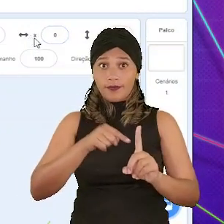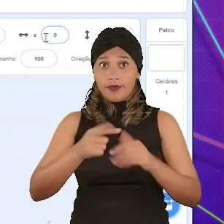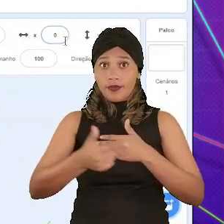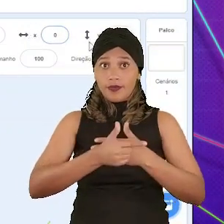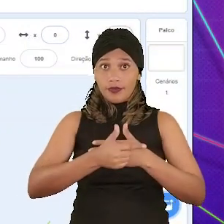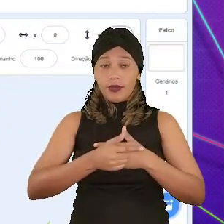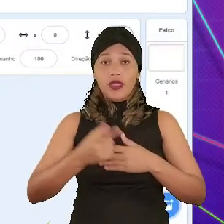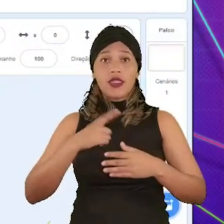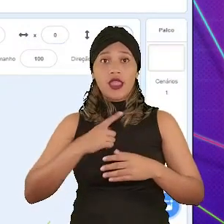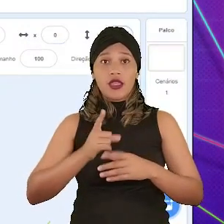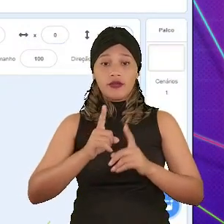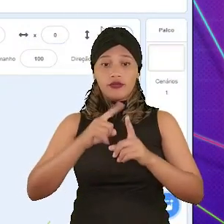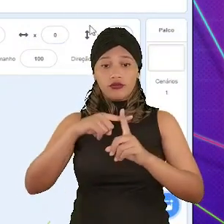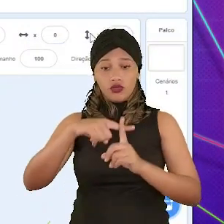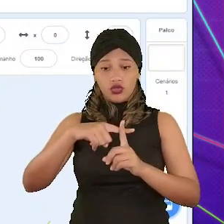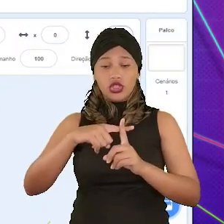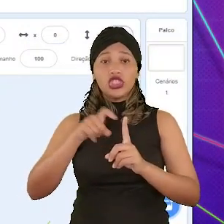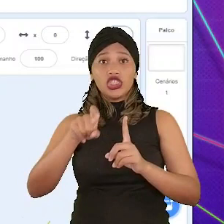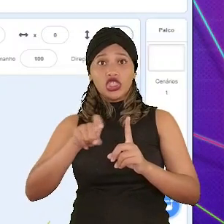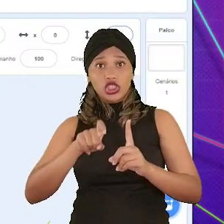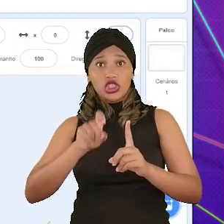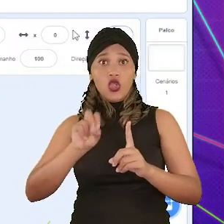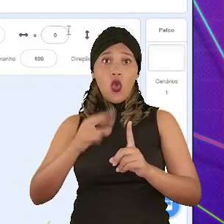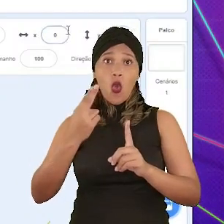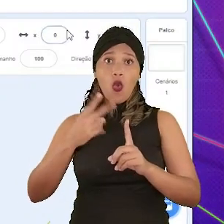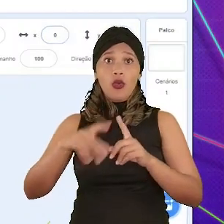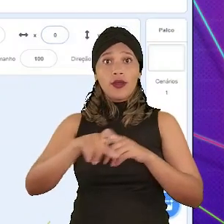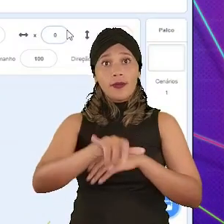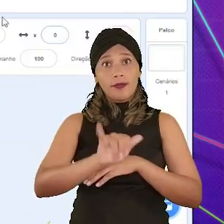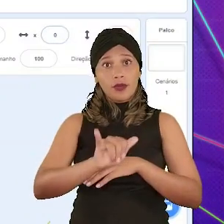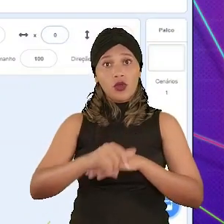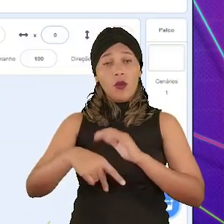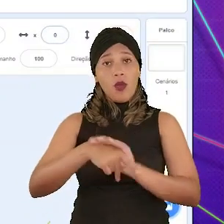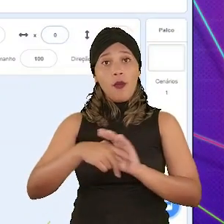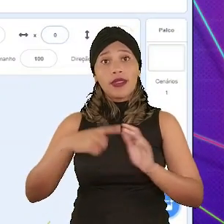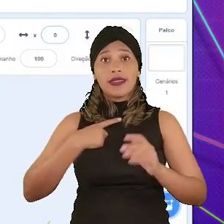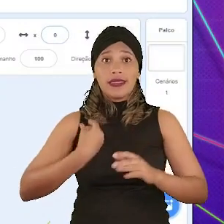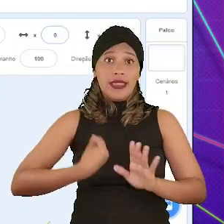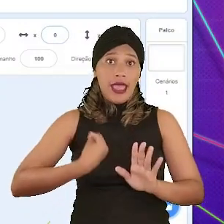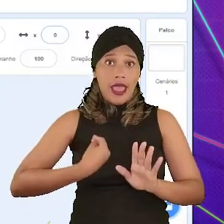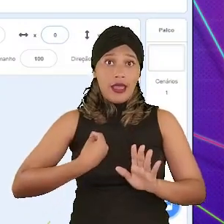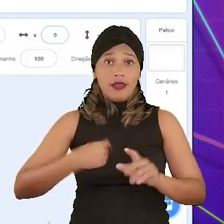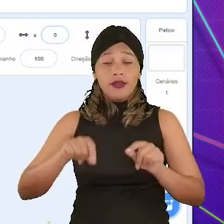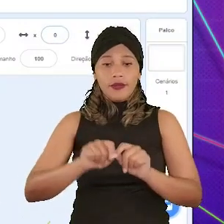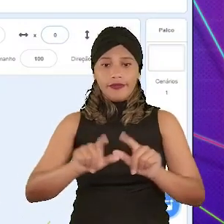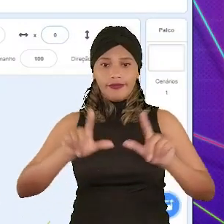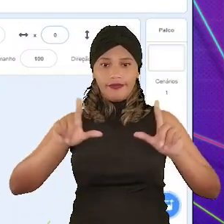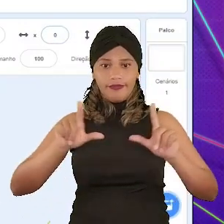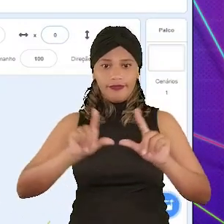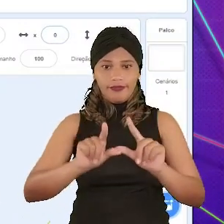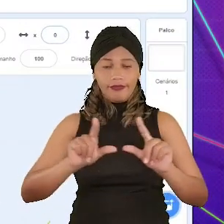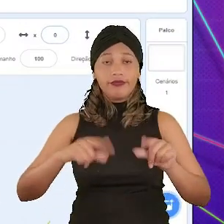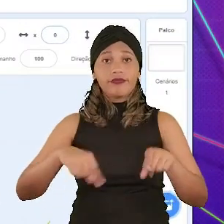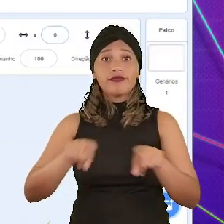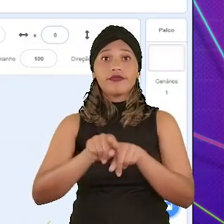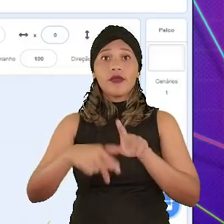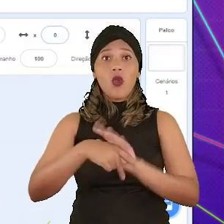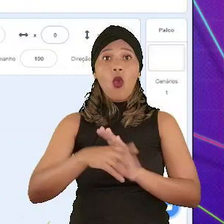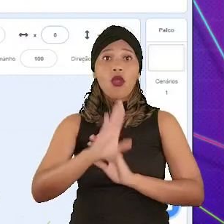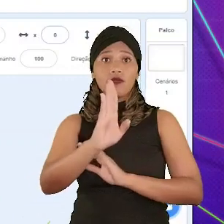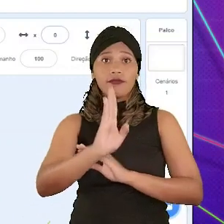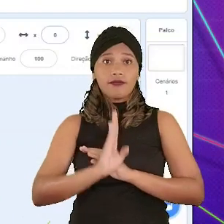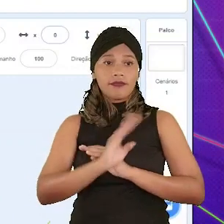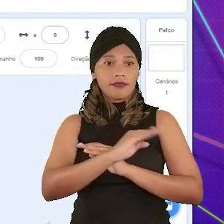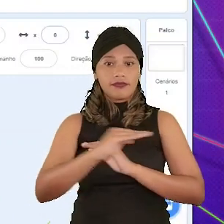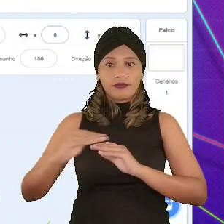ator. Onde ele está no eixo X e Y da tela branca onde o gato está. Qual será o zoom que a imagem inicial do ator vai ter,